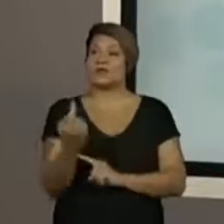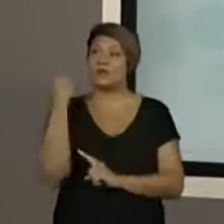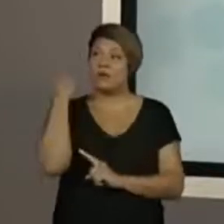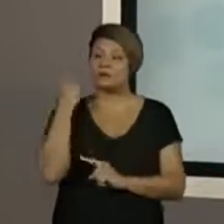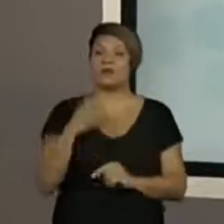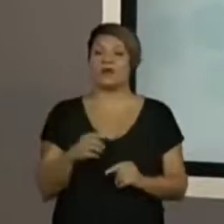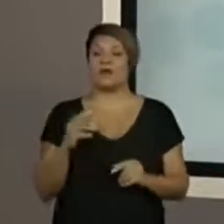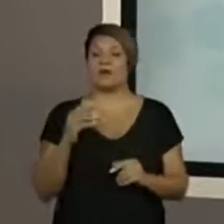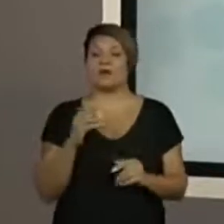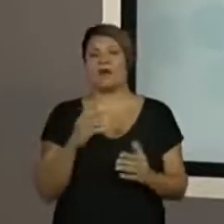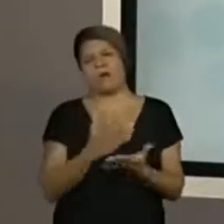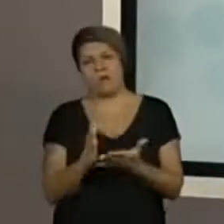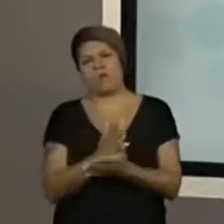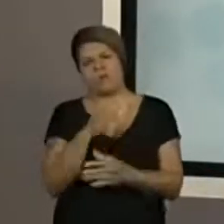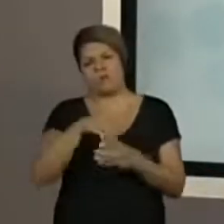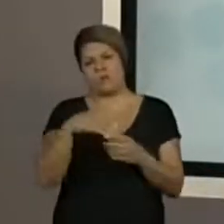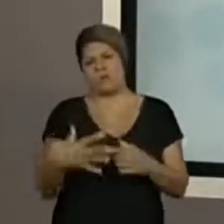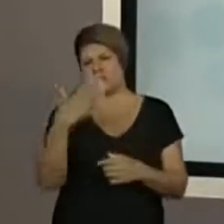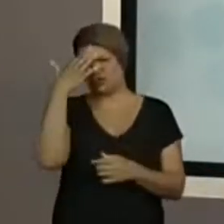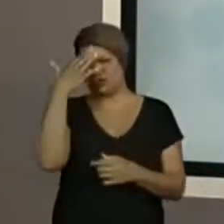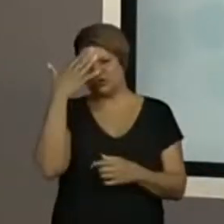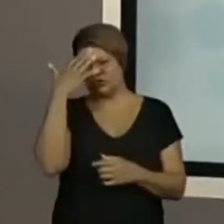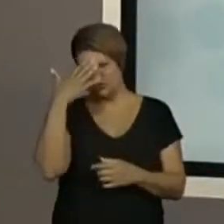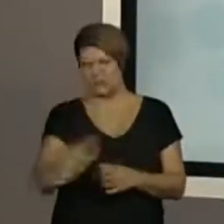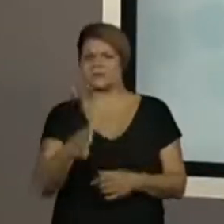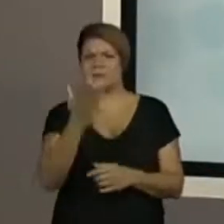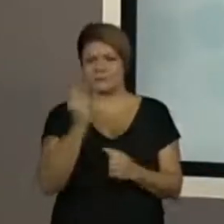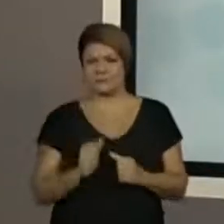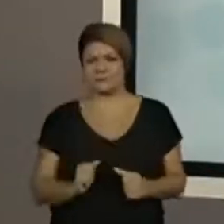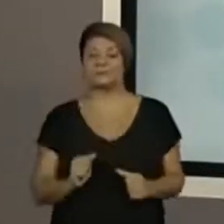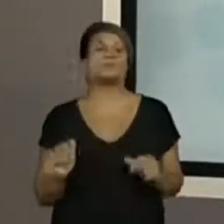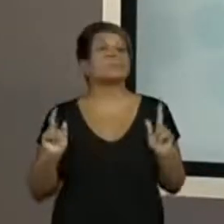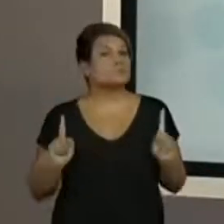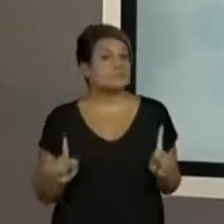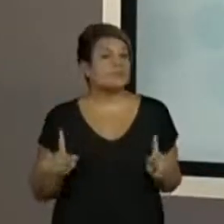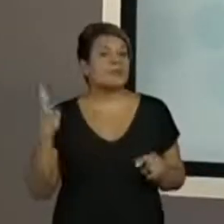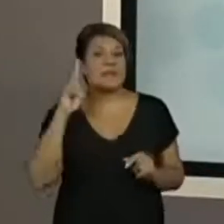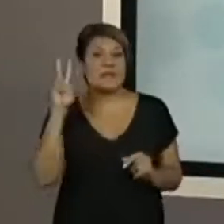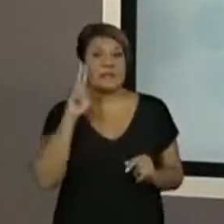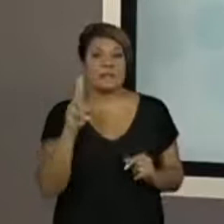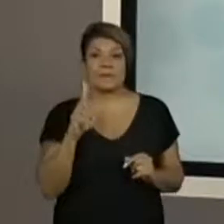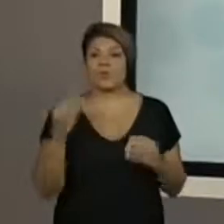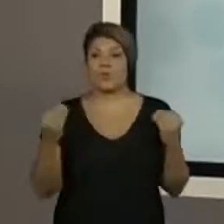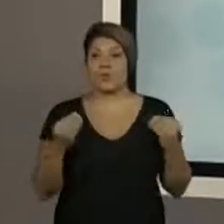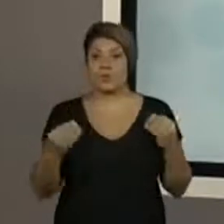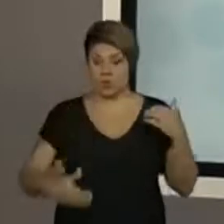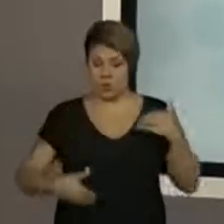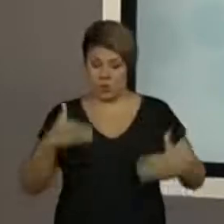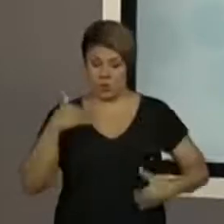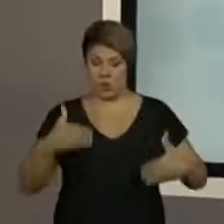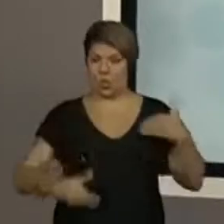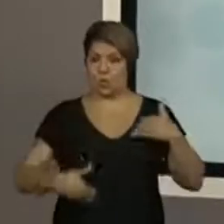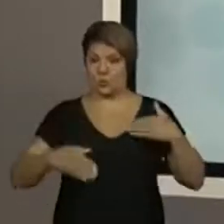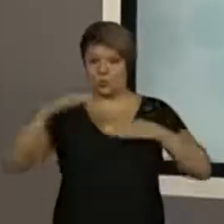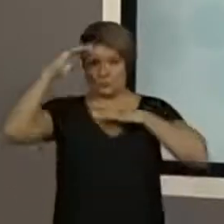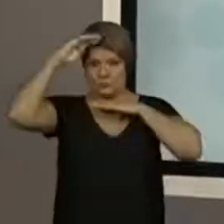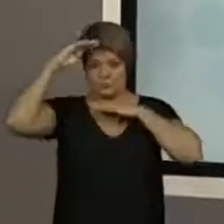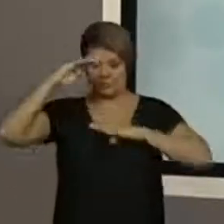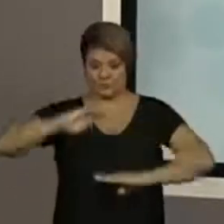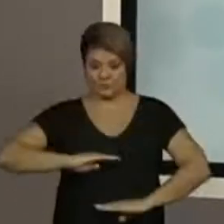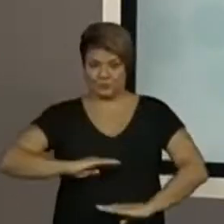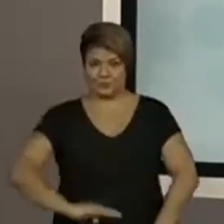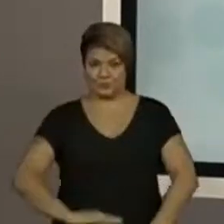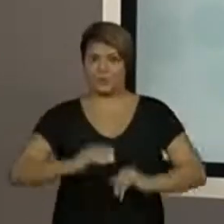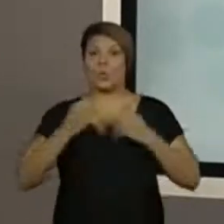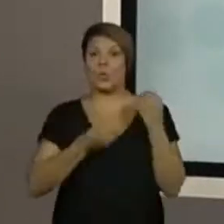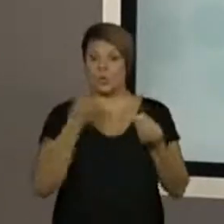coisas que vocês já sabem. Vão lembrando, então, como é dividido o nosso corpo. A professora Vivi já deu algumas